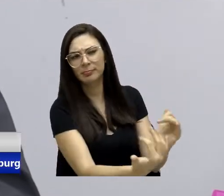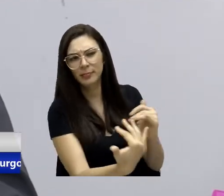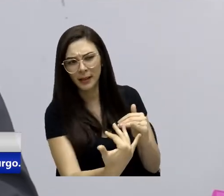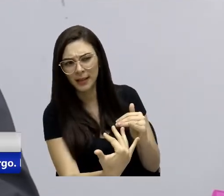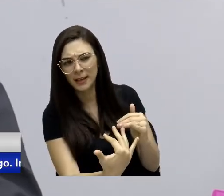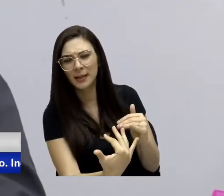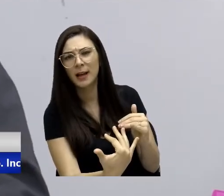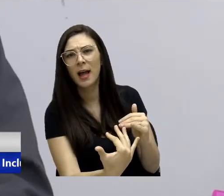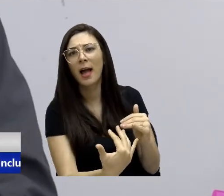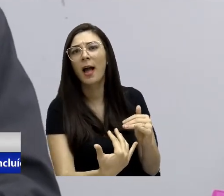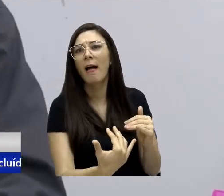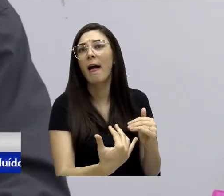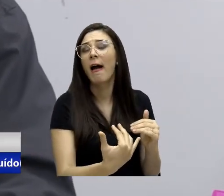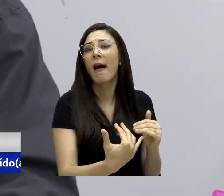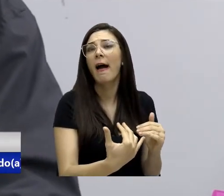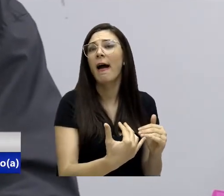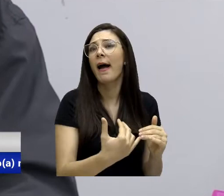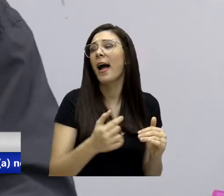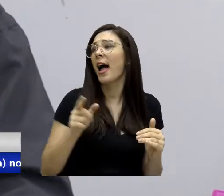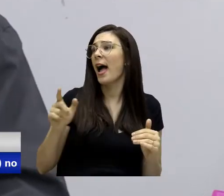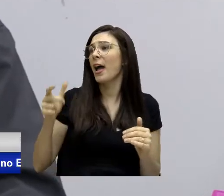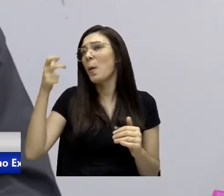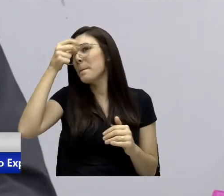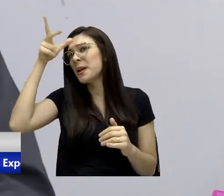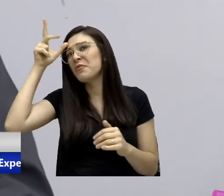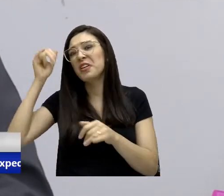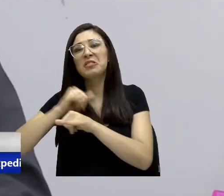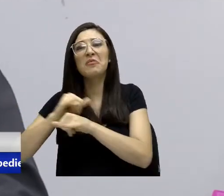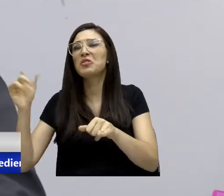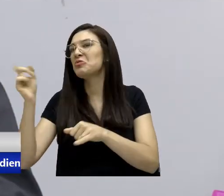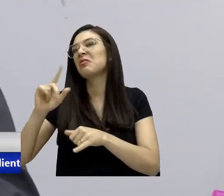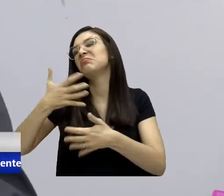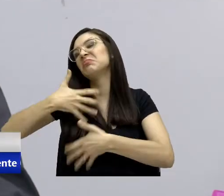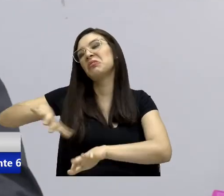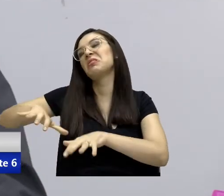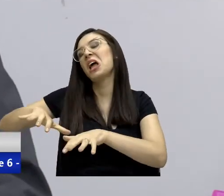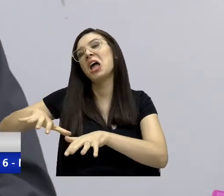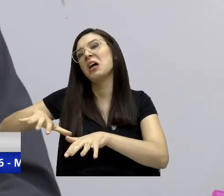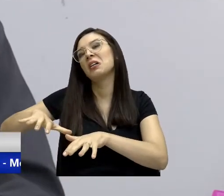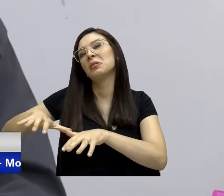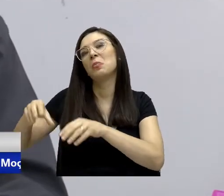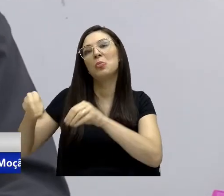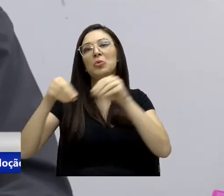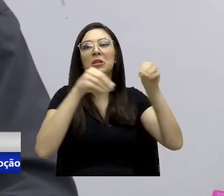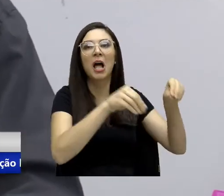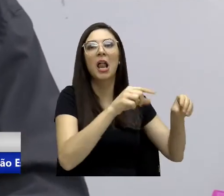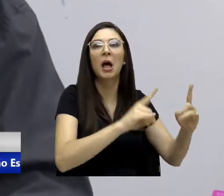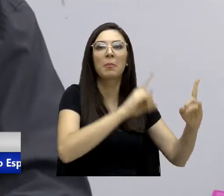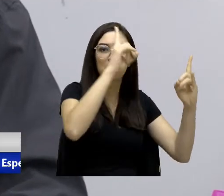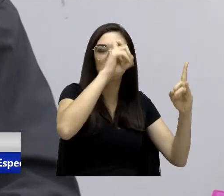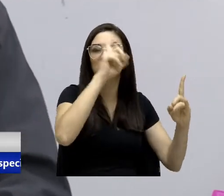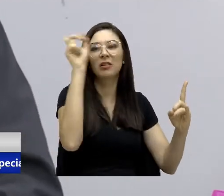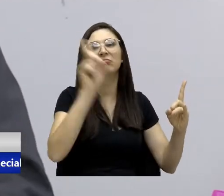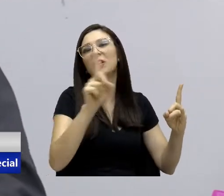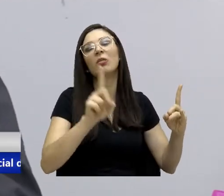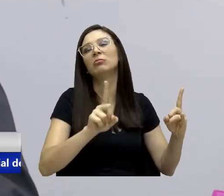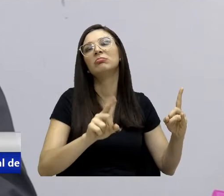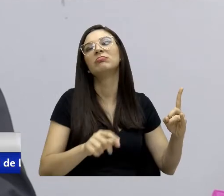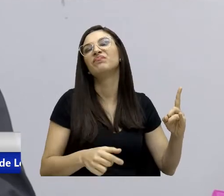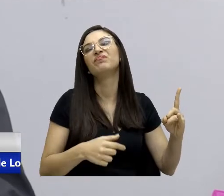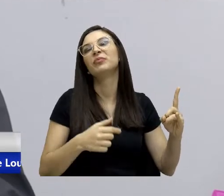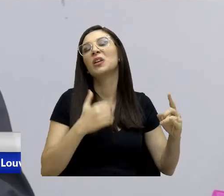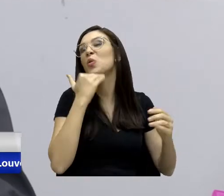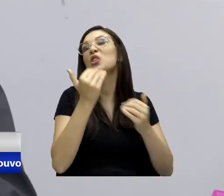dentro do Raul Sertã, que não resolveria a situação. Eu discordo do prefeito.